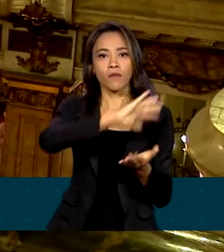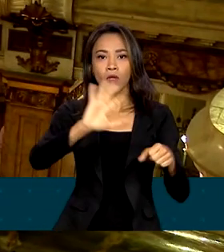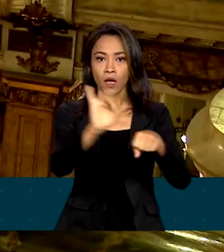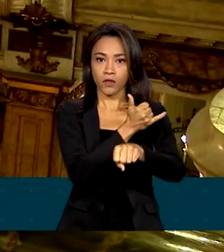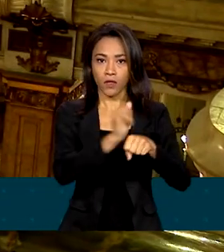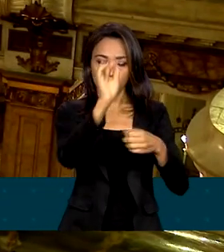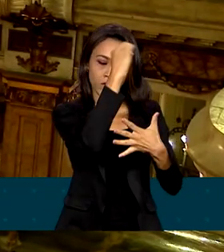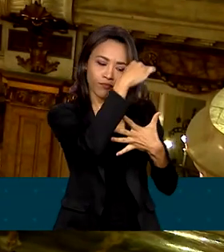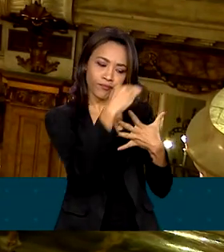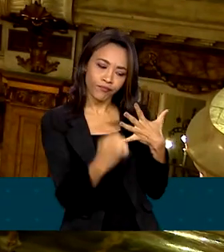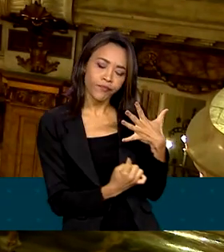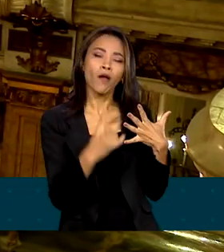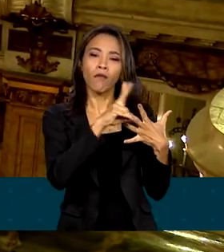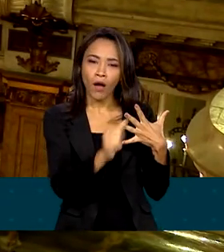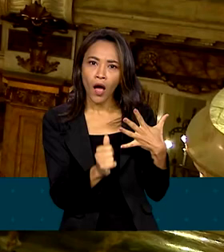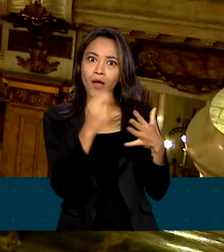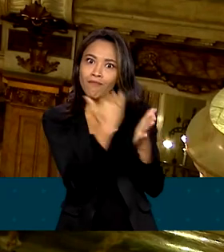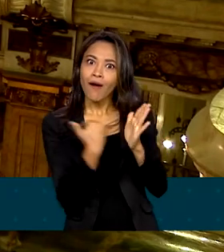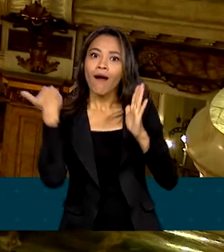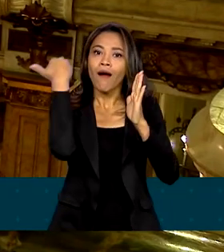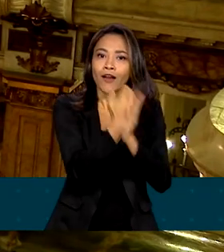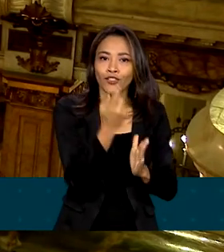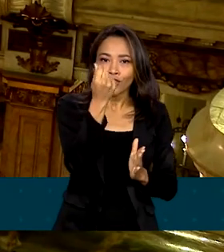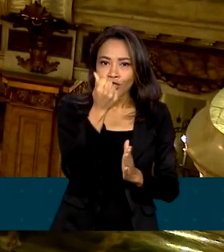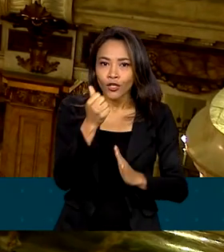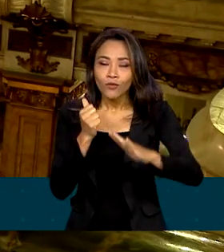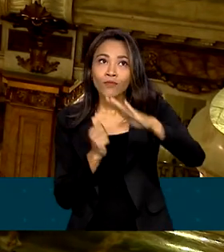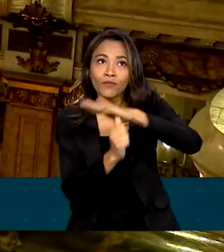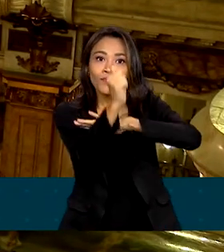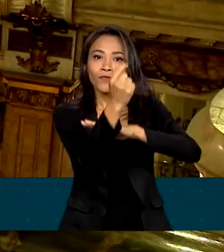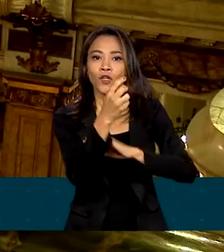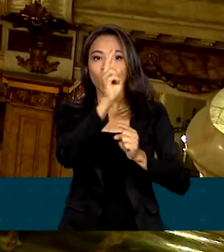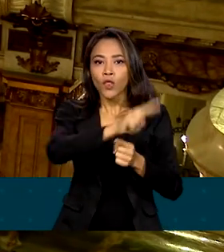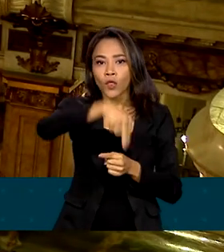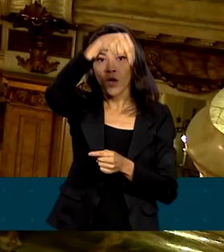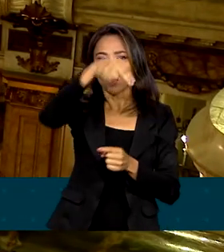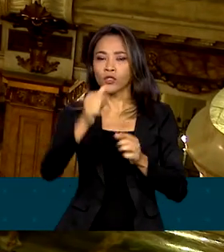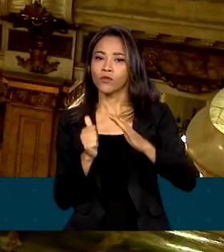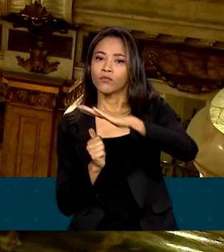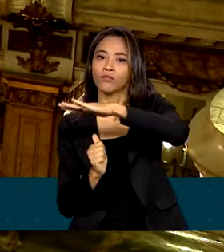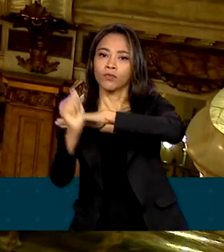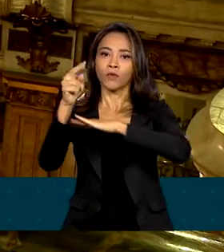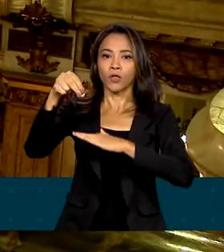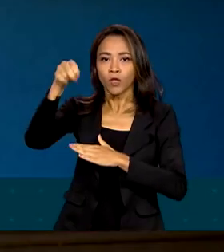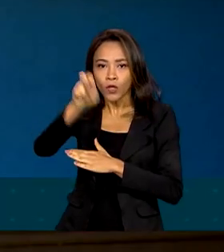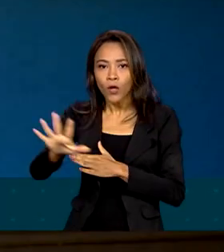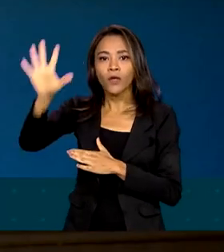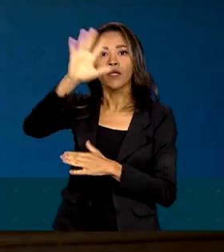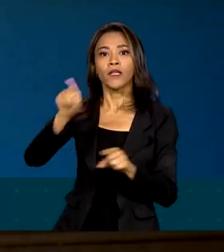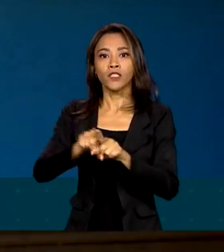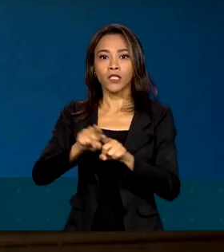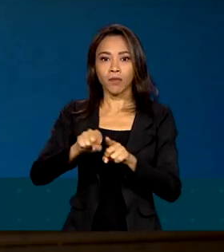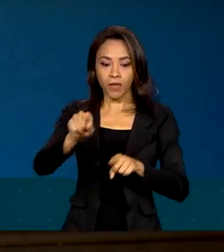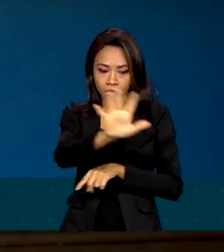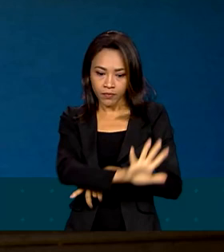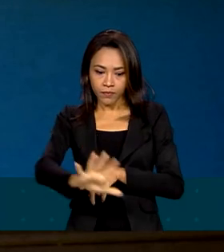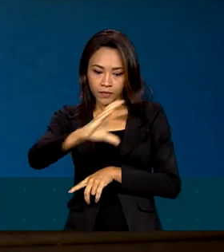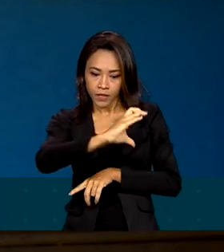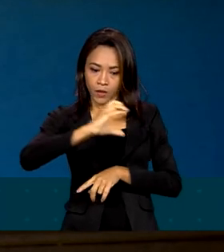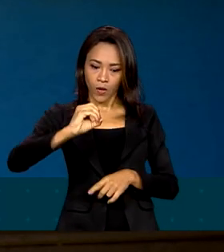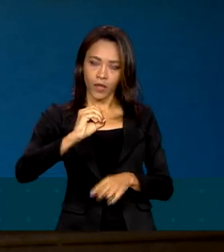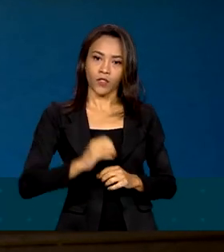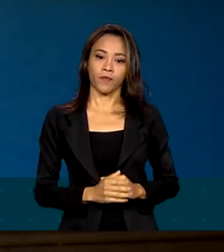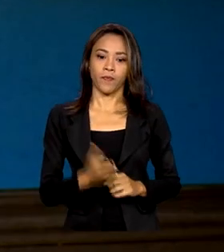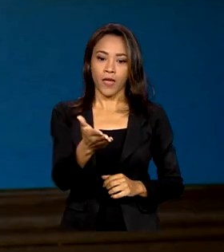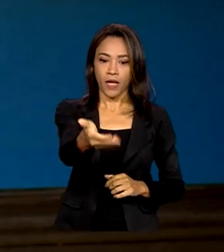vão aumentar os investimentos nas regiões norte, nordeste e centro-oeste. O novo decreto confere